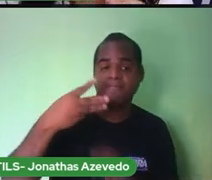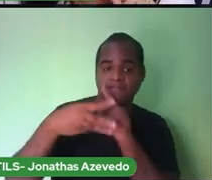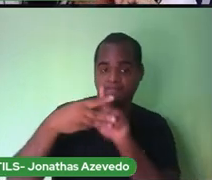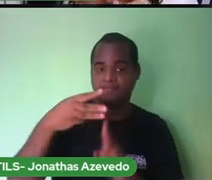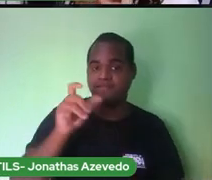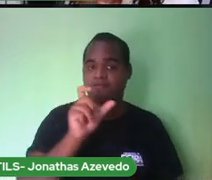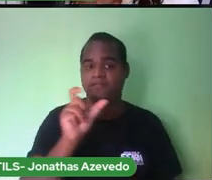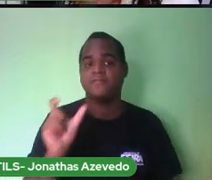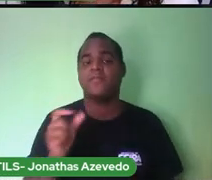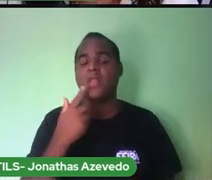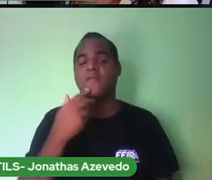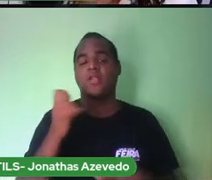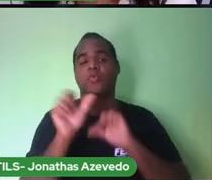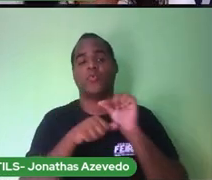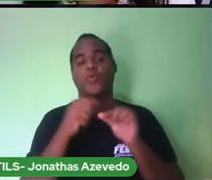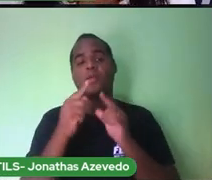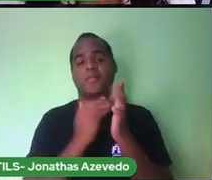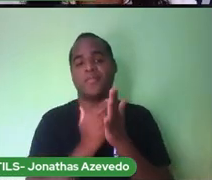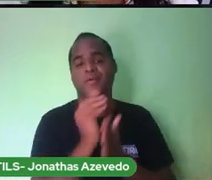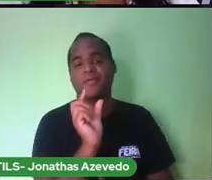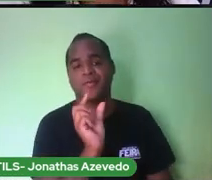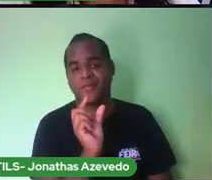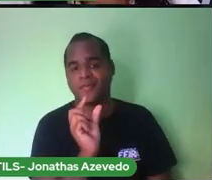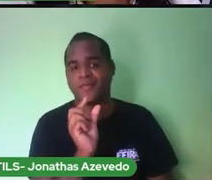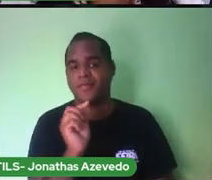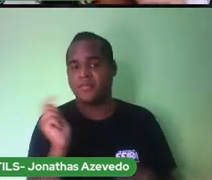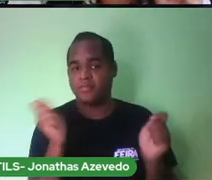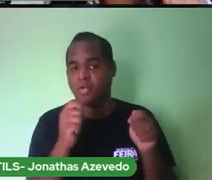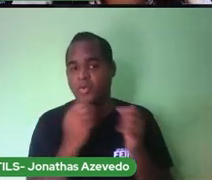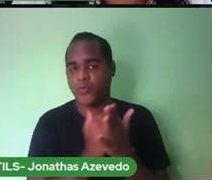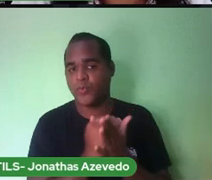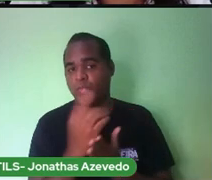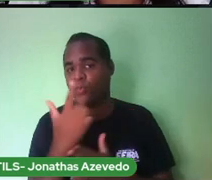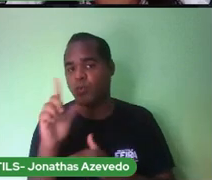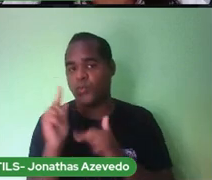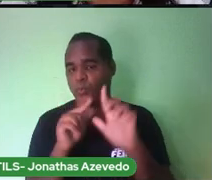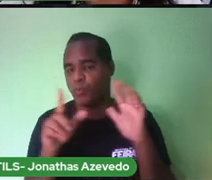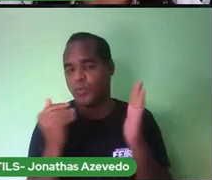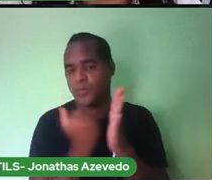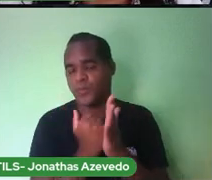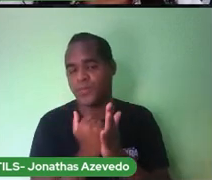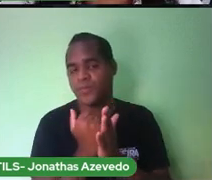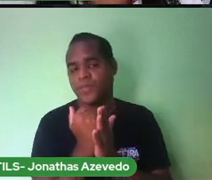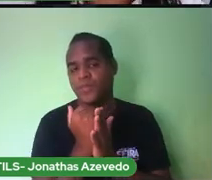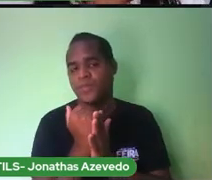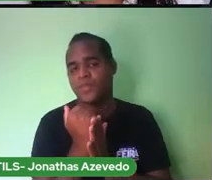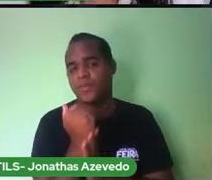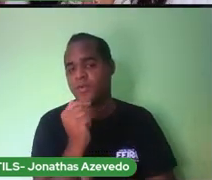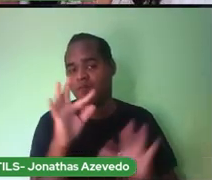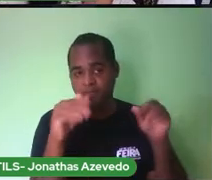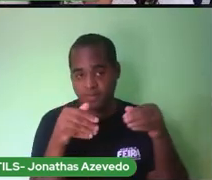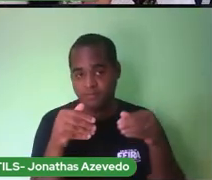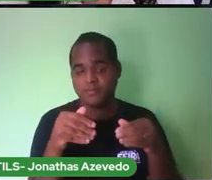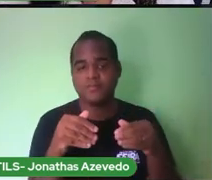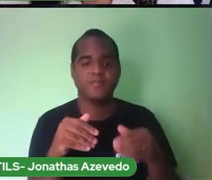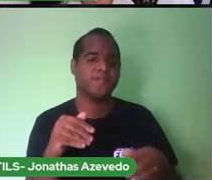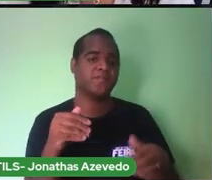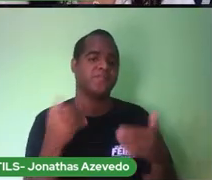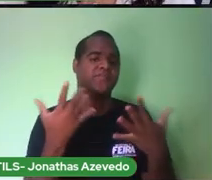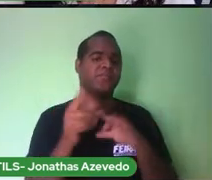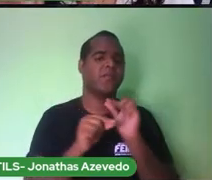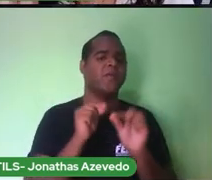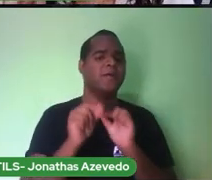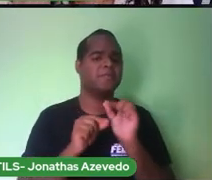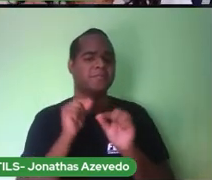modificamos A sílaba Inicial E em uma Que nós mudamos A sílaba Final O que é que você vai